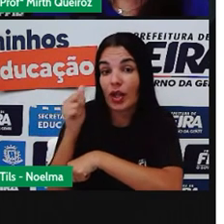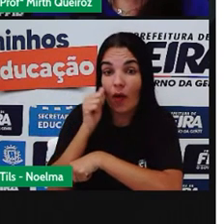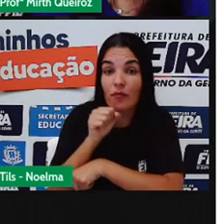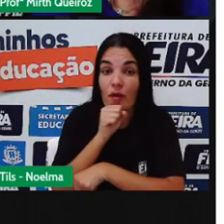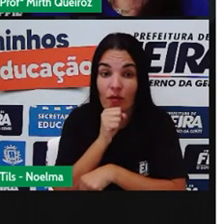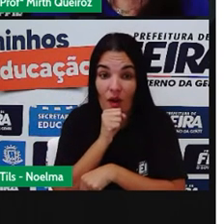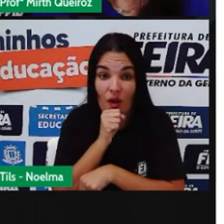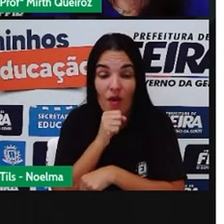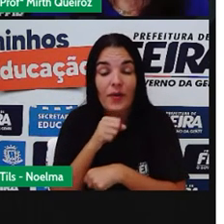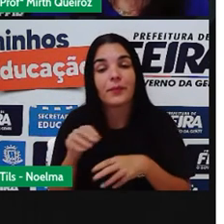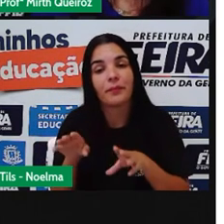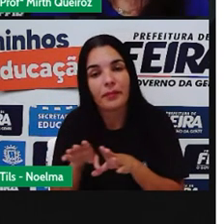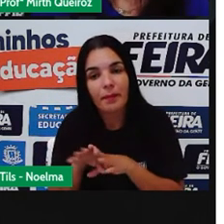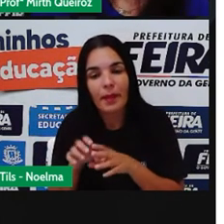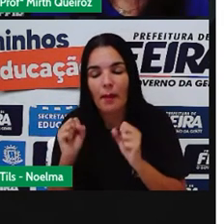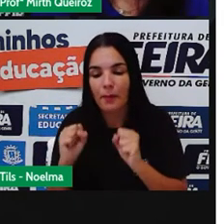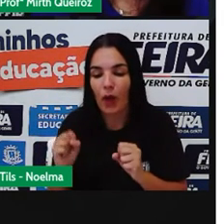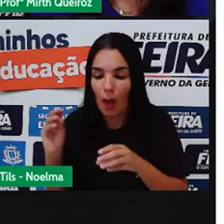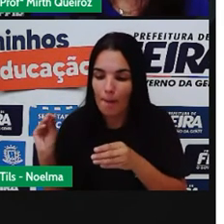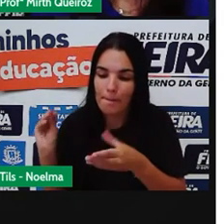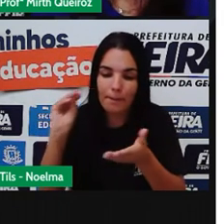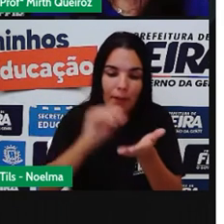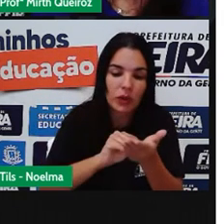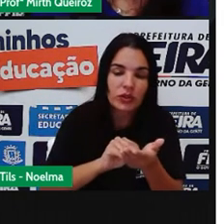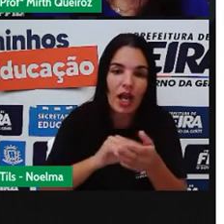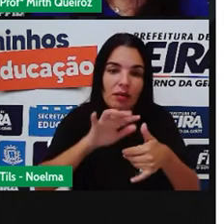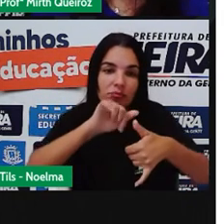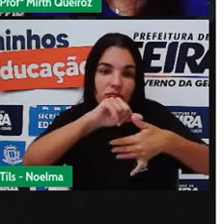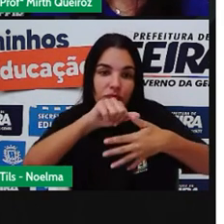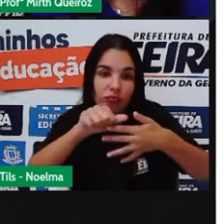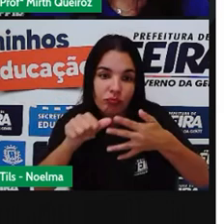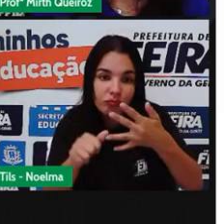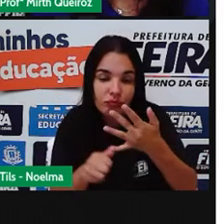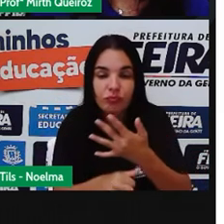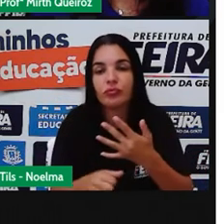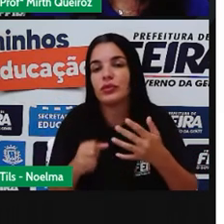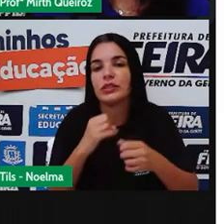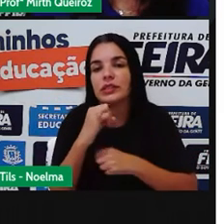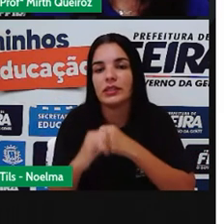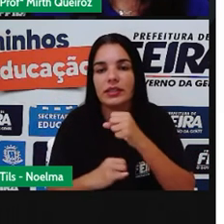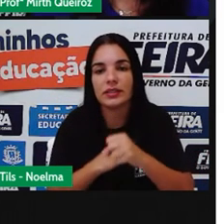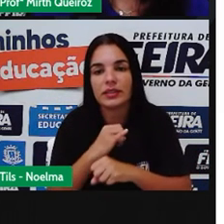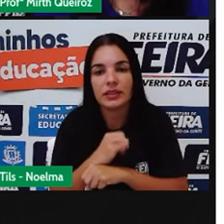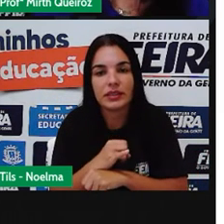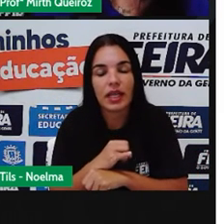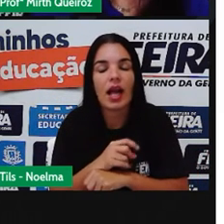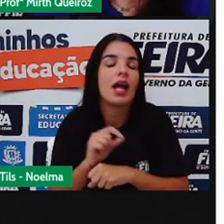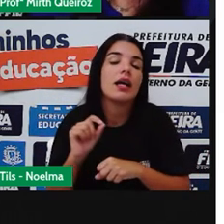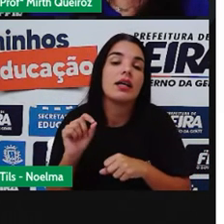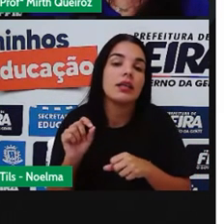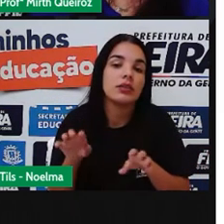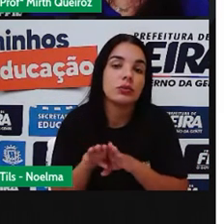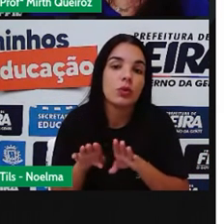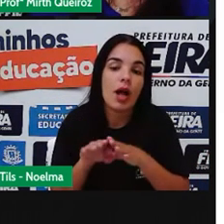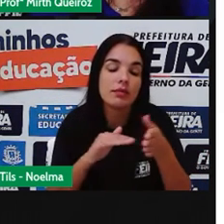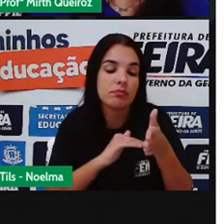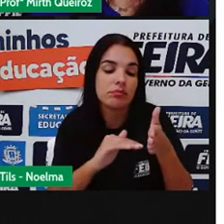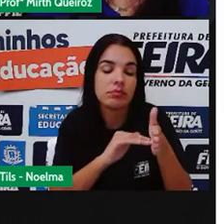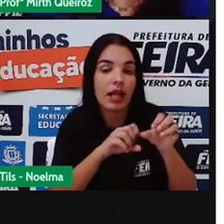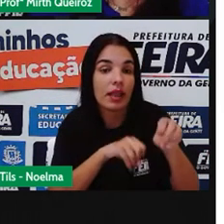avós E postassem nas redes sociais Marcando a Seduc e a sua escola E